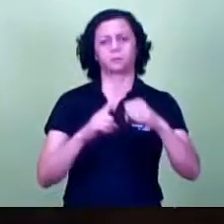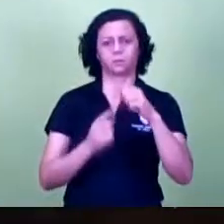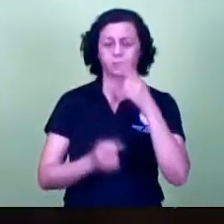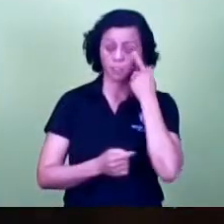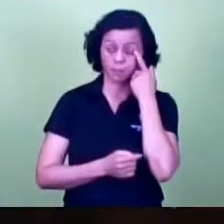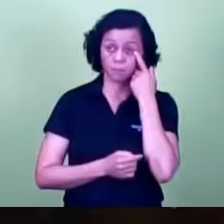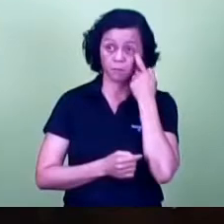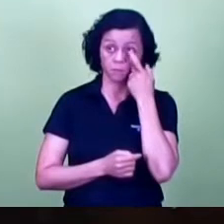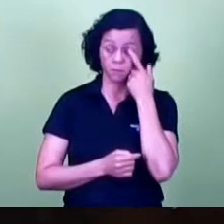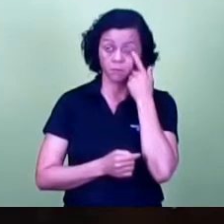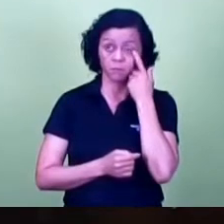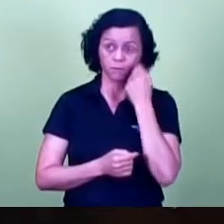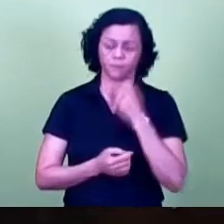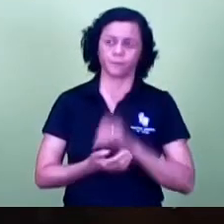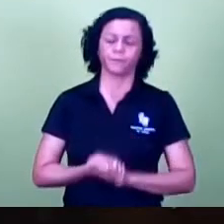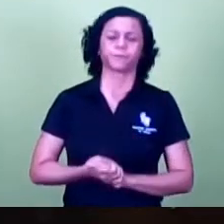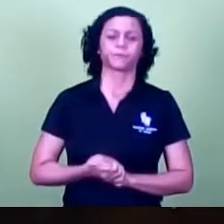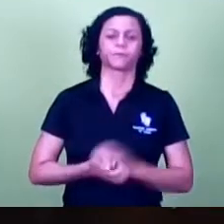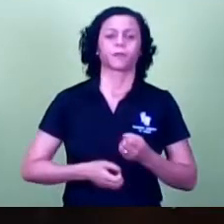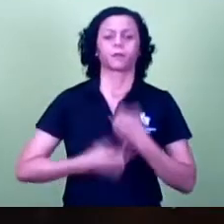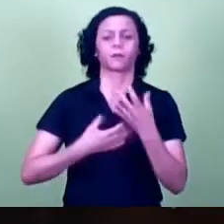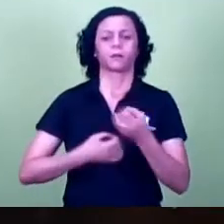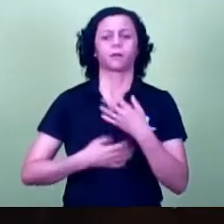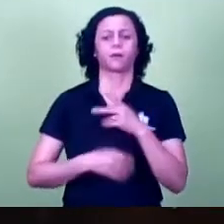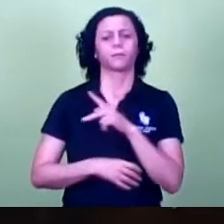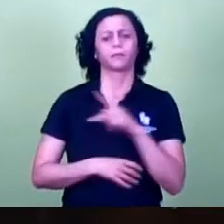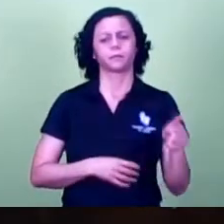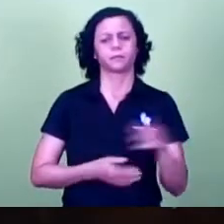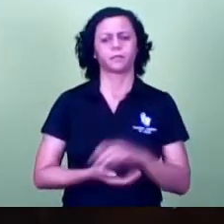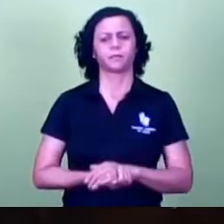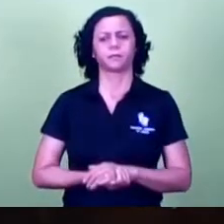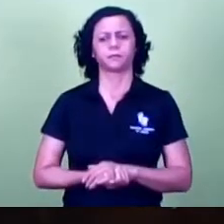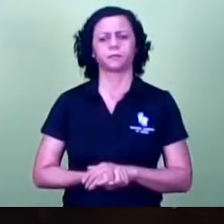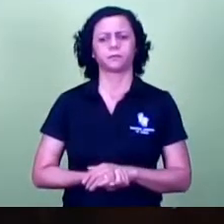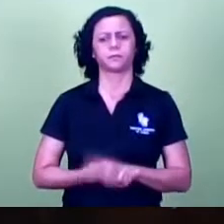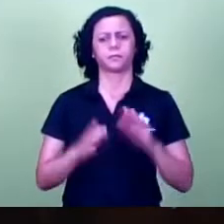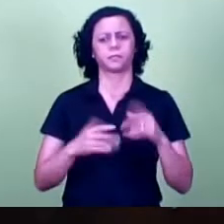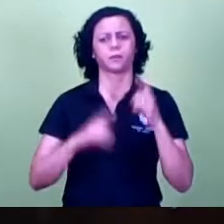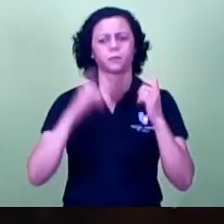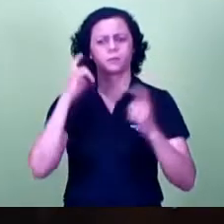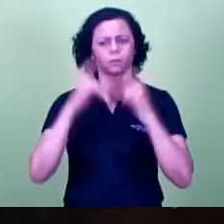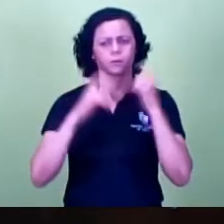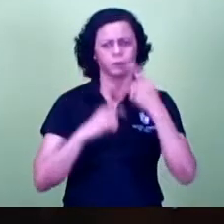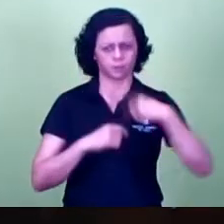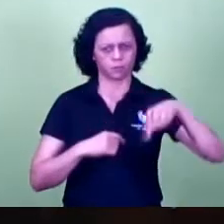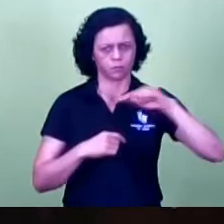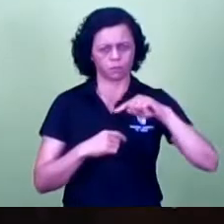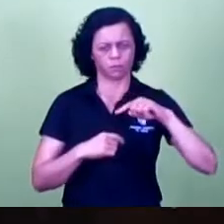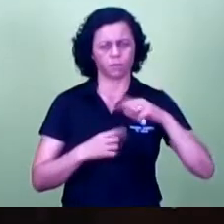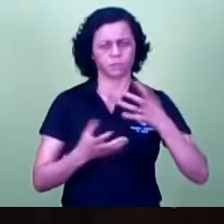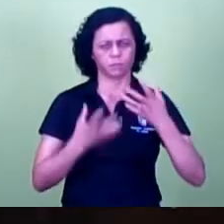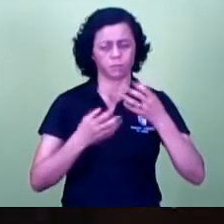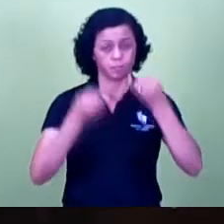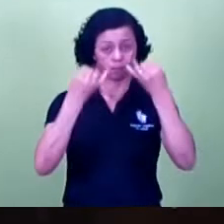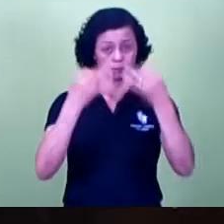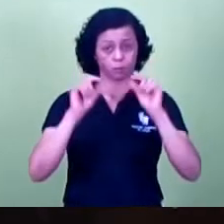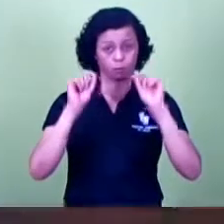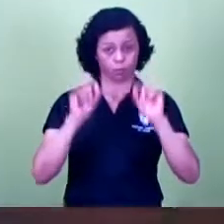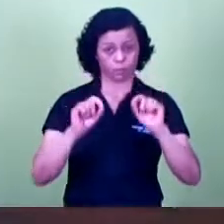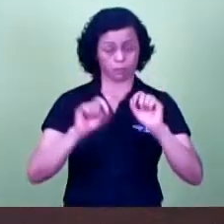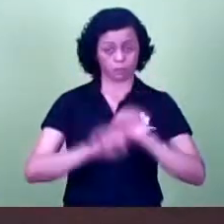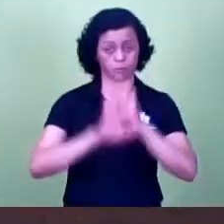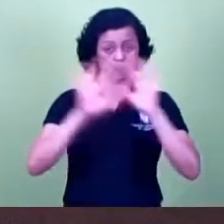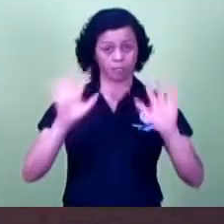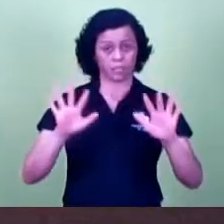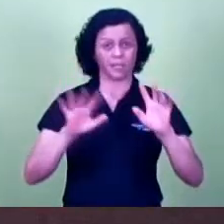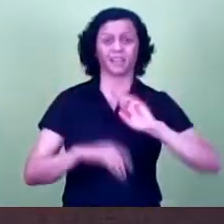senhor presidente pela ordem vereador Julinho Rossinoli senhor presidente a nossa preocupação aqui gostaria de deixar bem claro que não